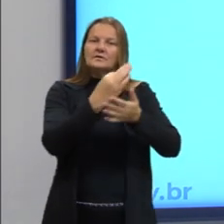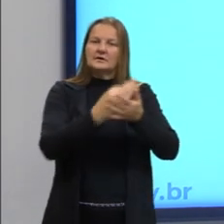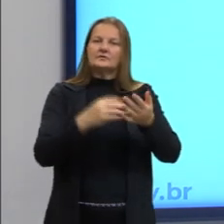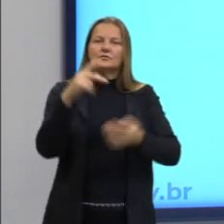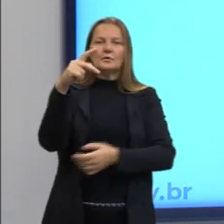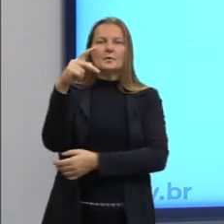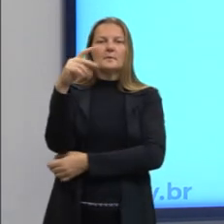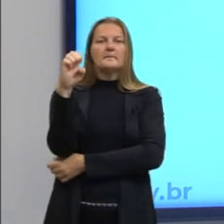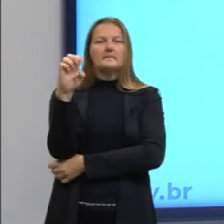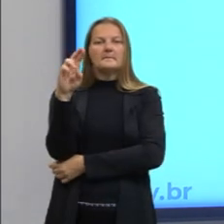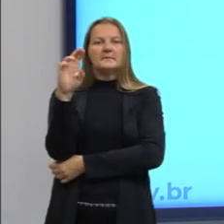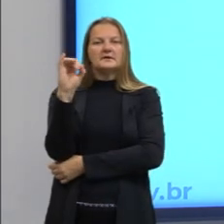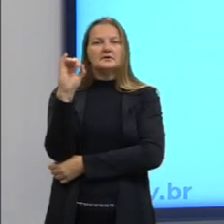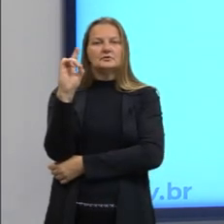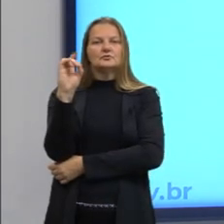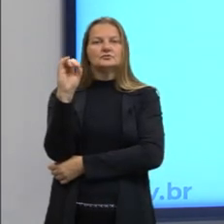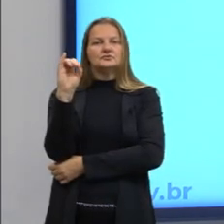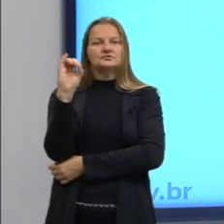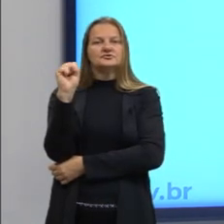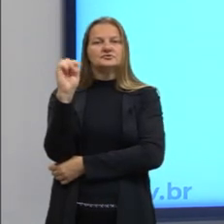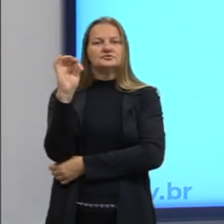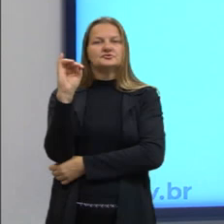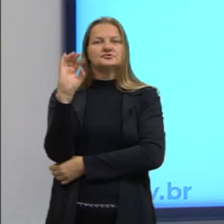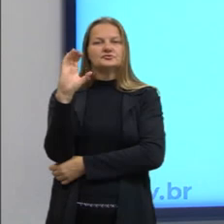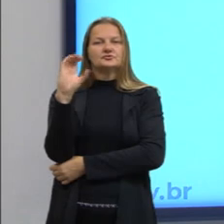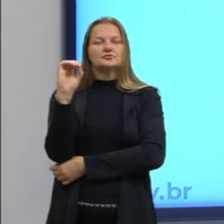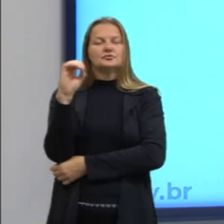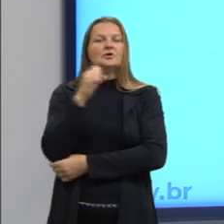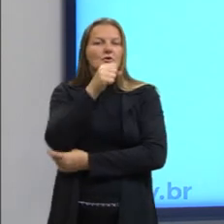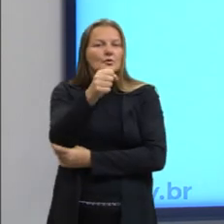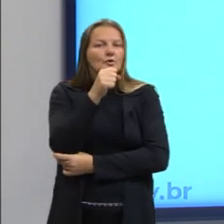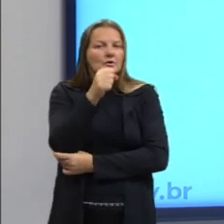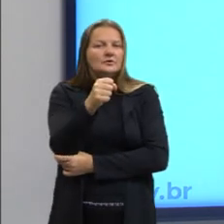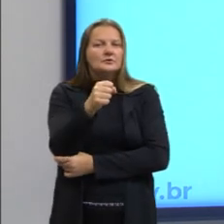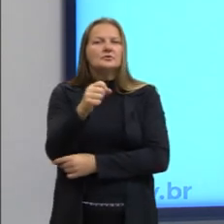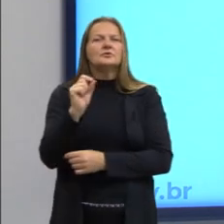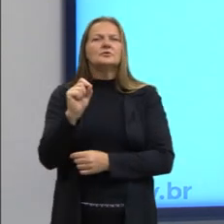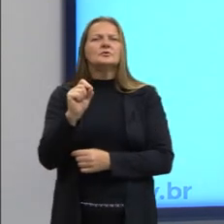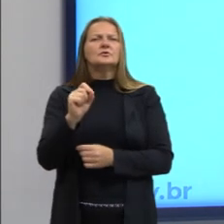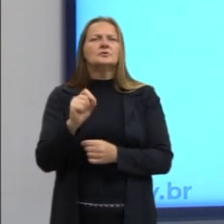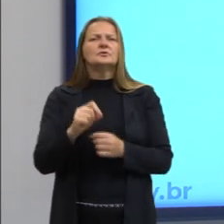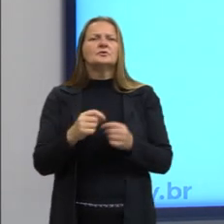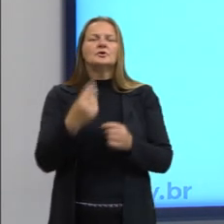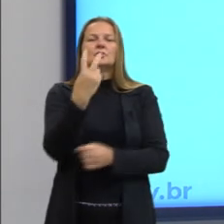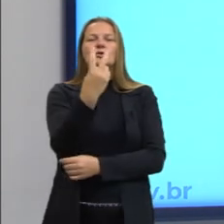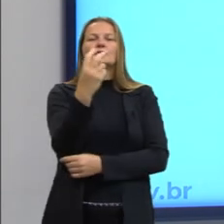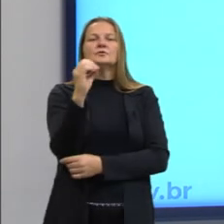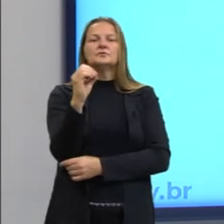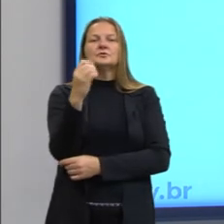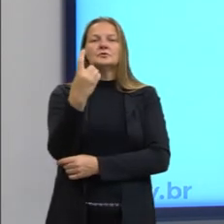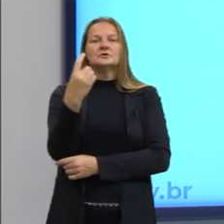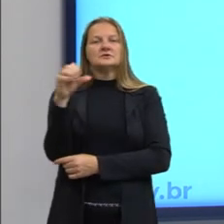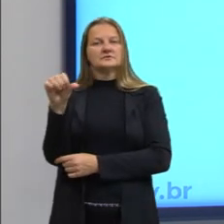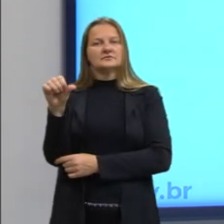texto periodístico, um texto jornalístico, que é do Enem de 2019,